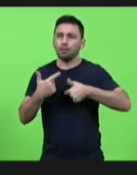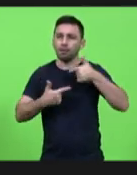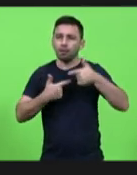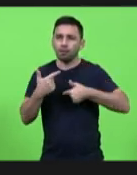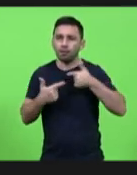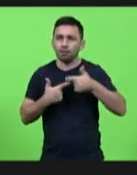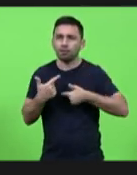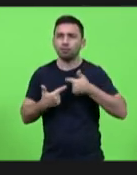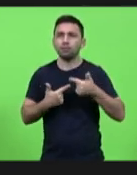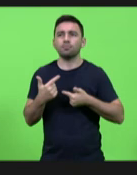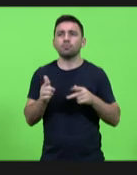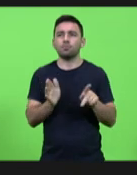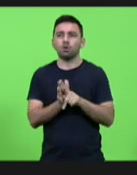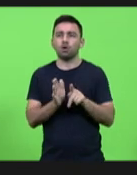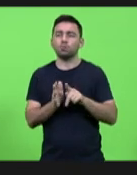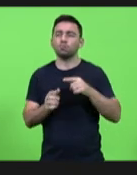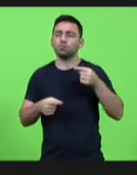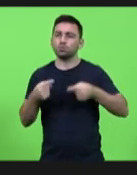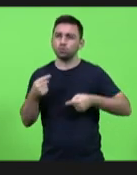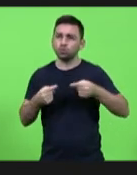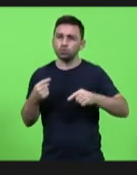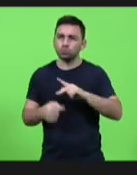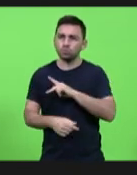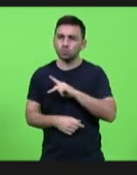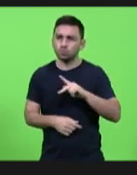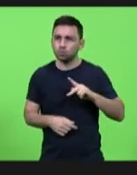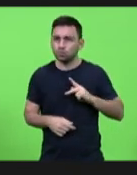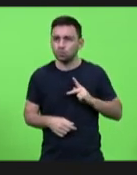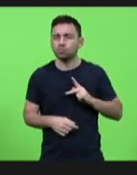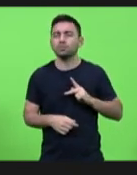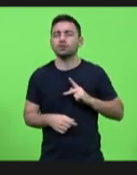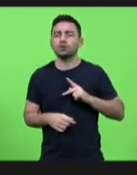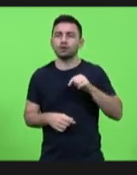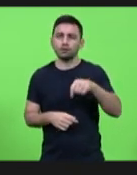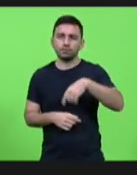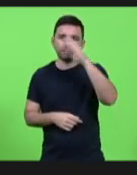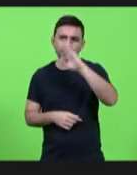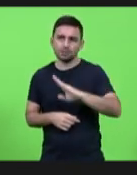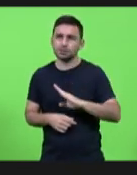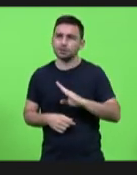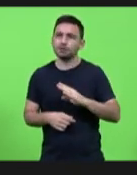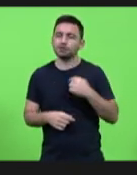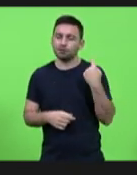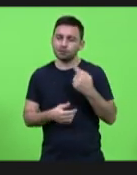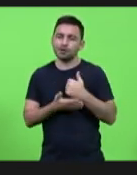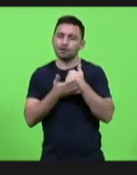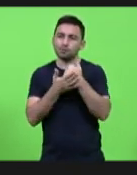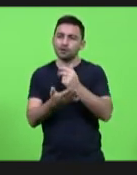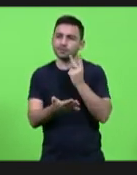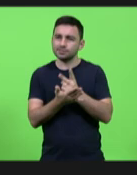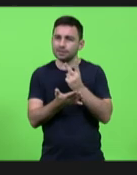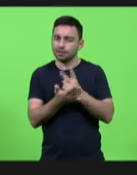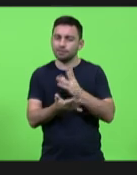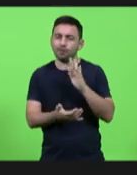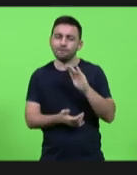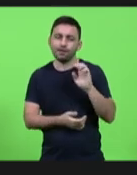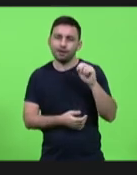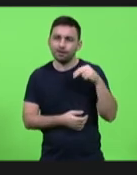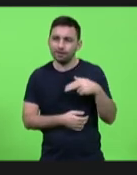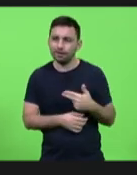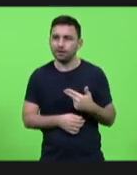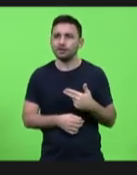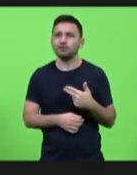das políticas públicas em nosso país então conte com a fecã Luciane a gente está aqui a gente